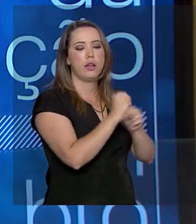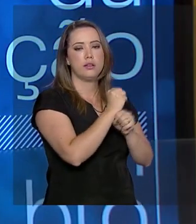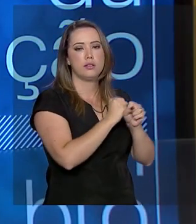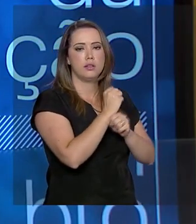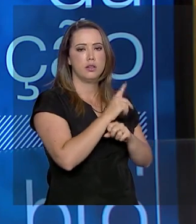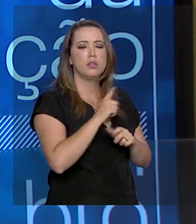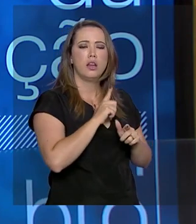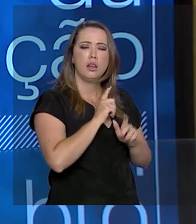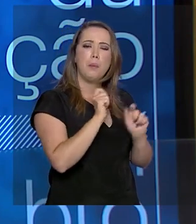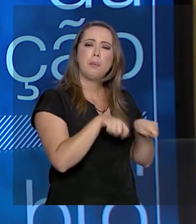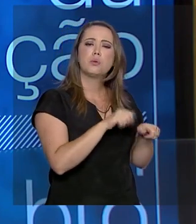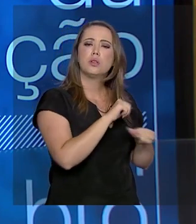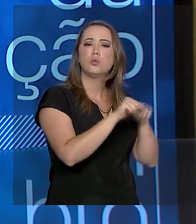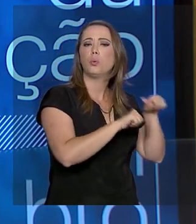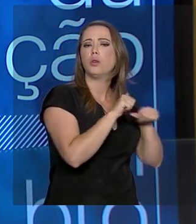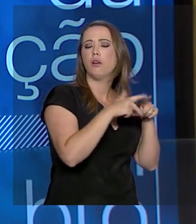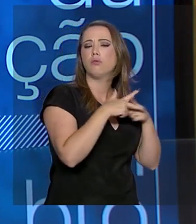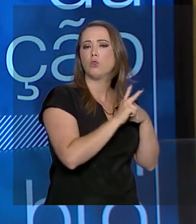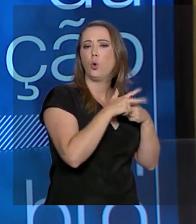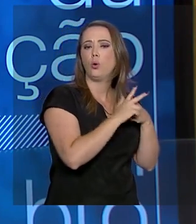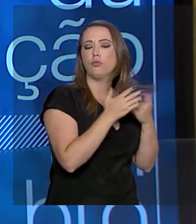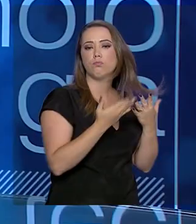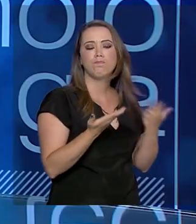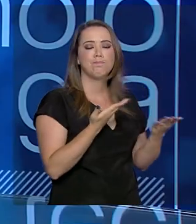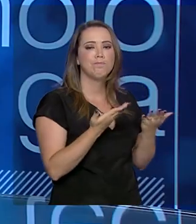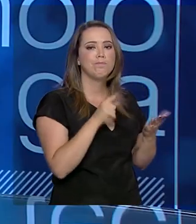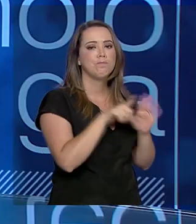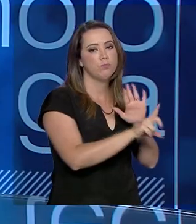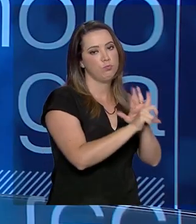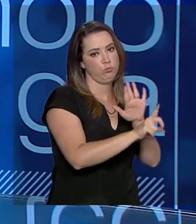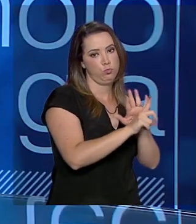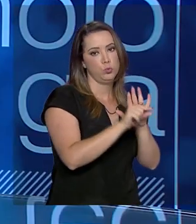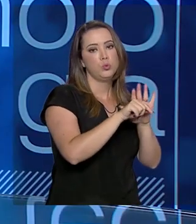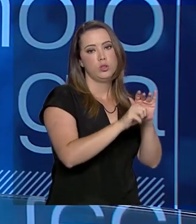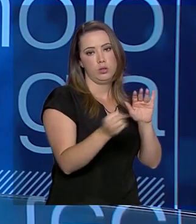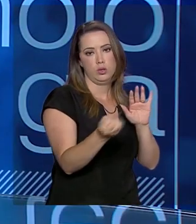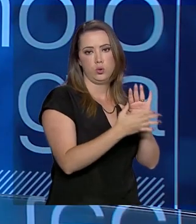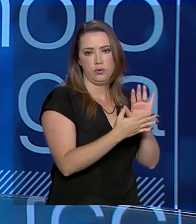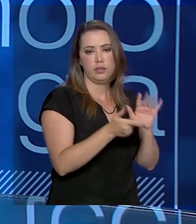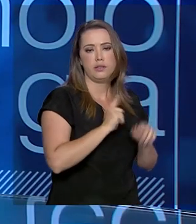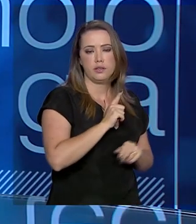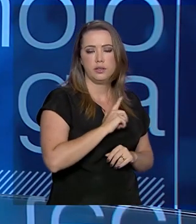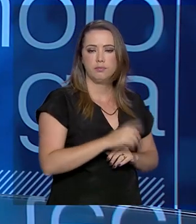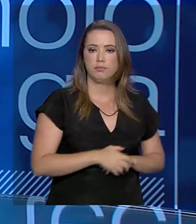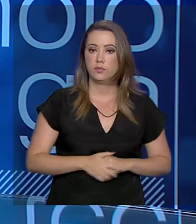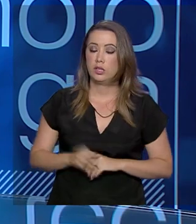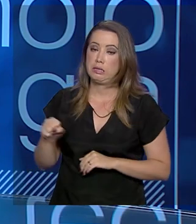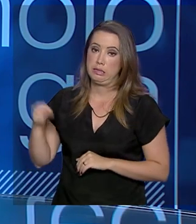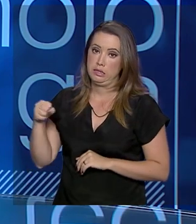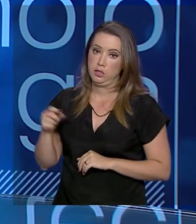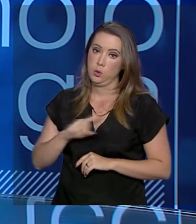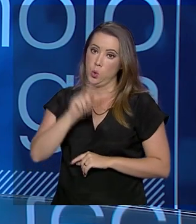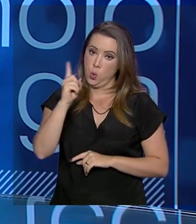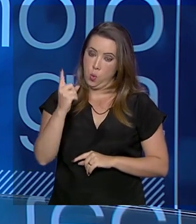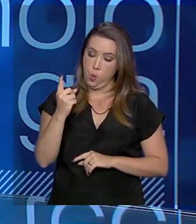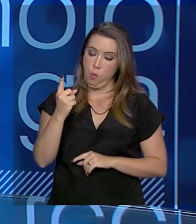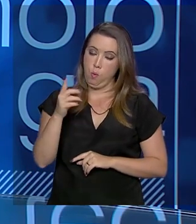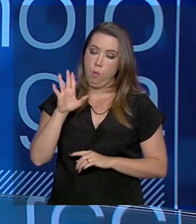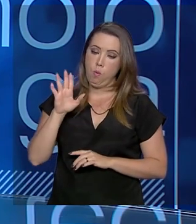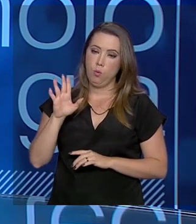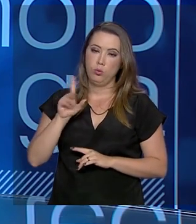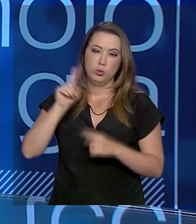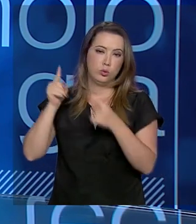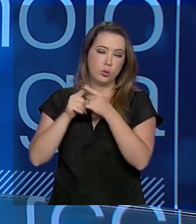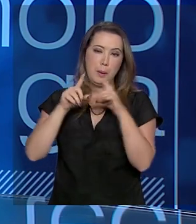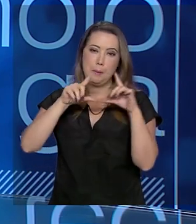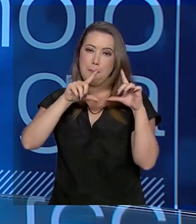né? A previsão de se fazer alguma atualização dessa lei, com essas novidades aí? Sem dúvida nenhuma. Uma das vantagens desse